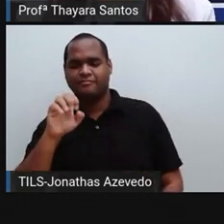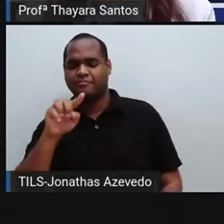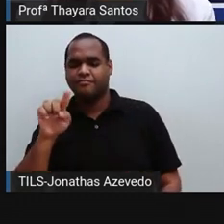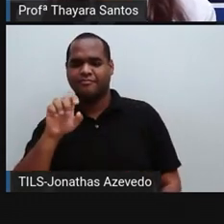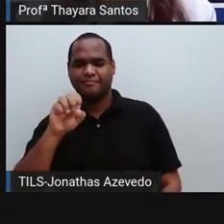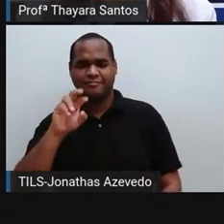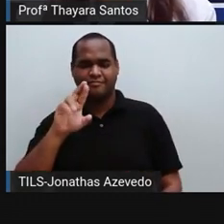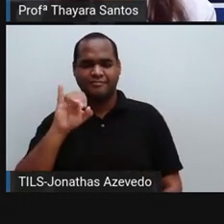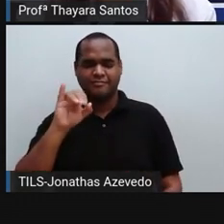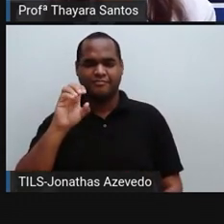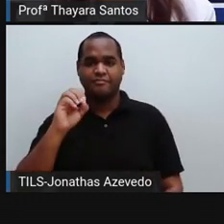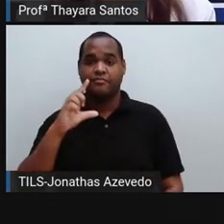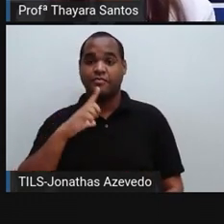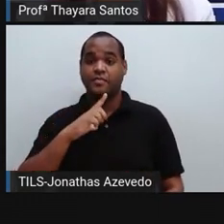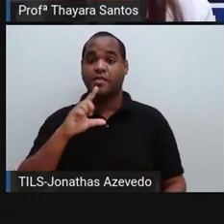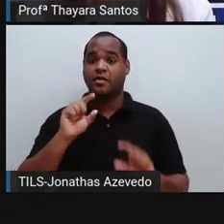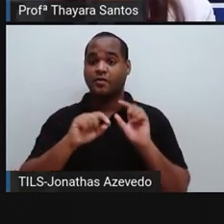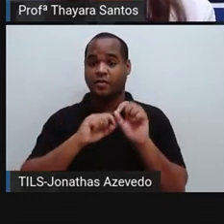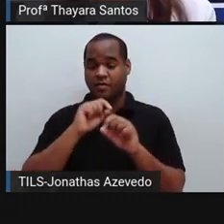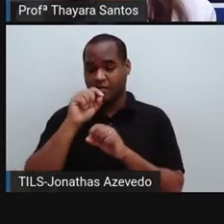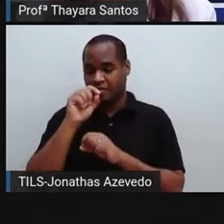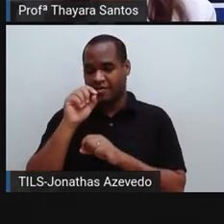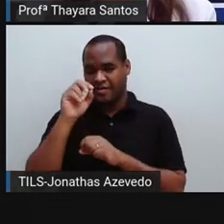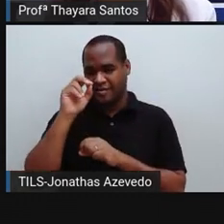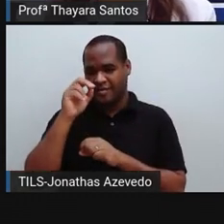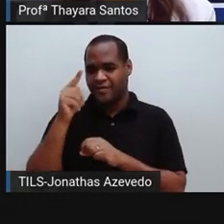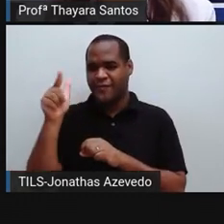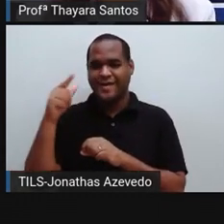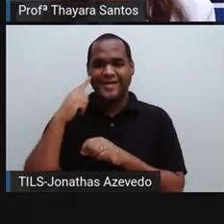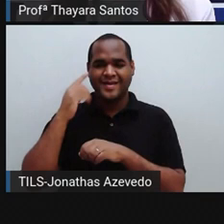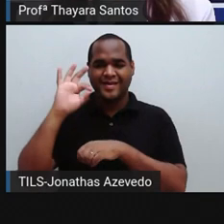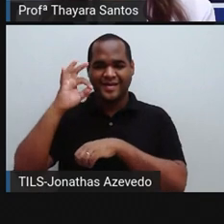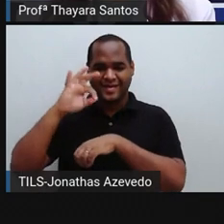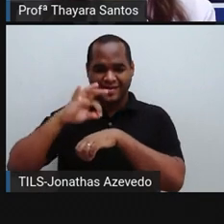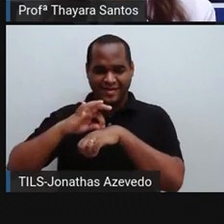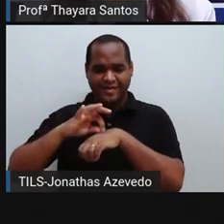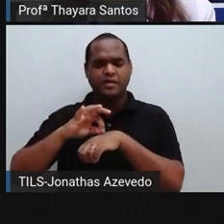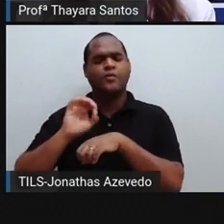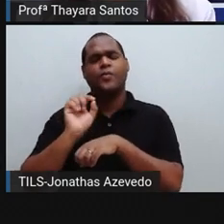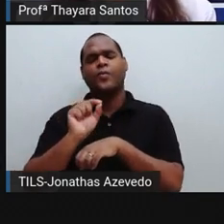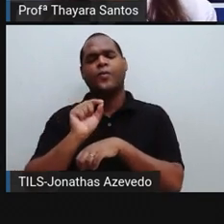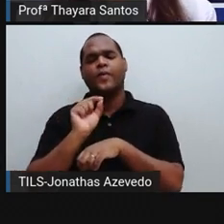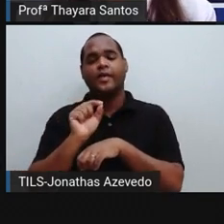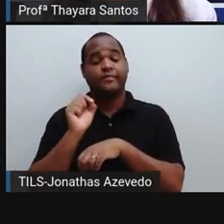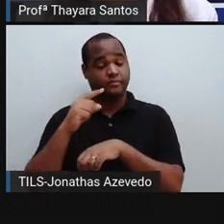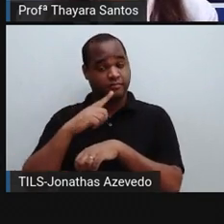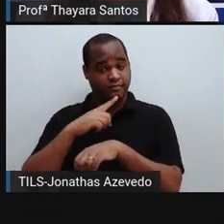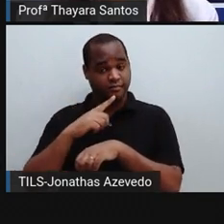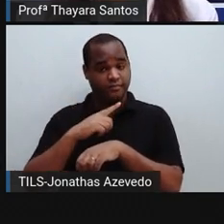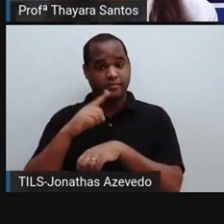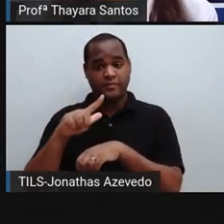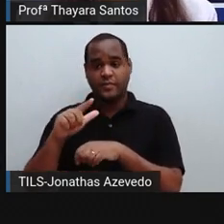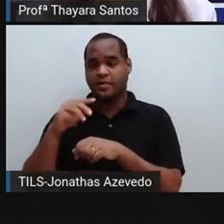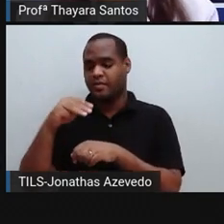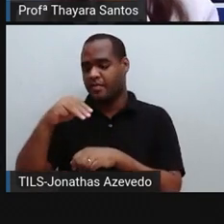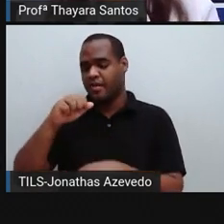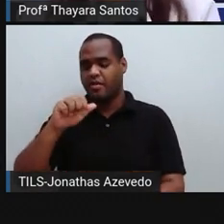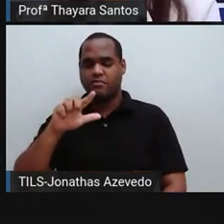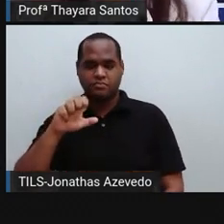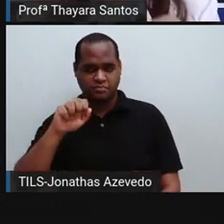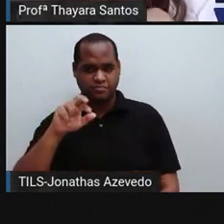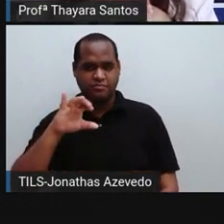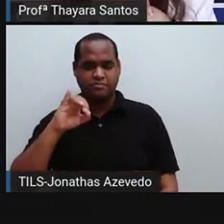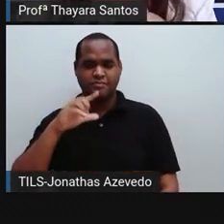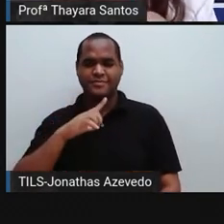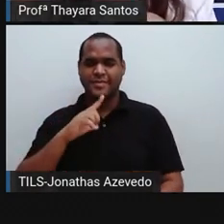ela é transmitida por um mosquito do gênero Anopheles. Esse mosquito carrega o protozoário da malária e